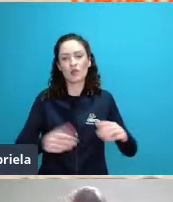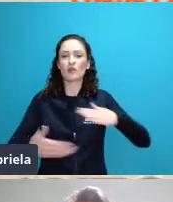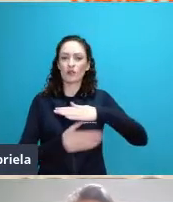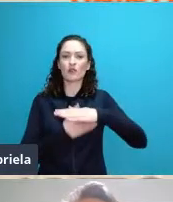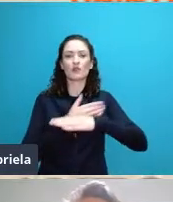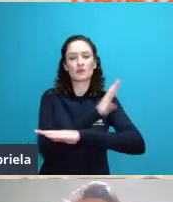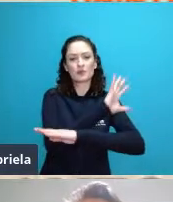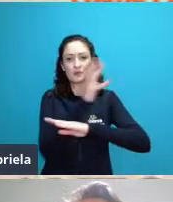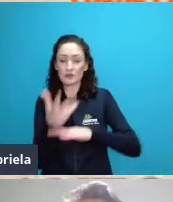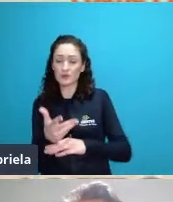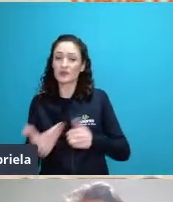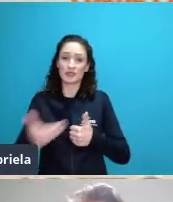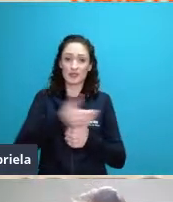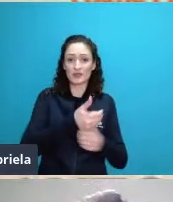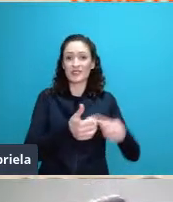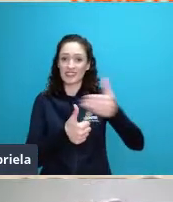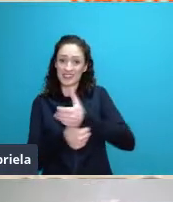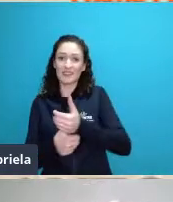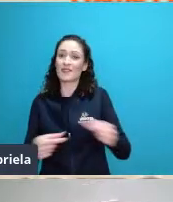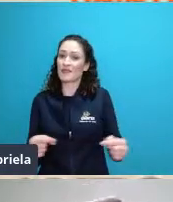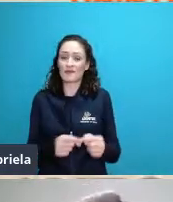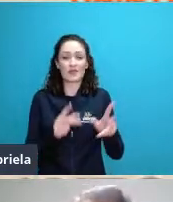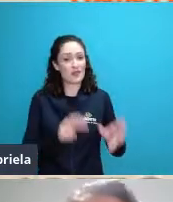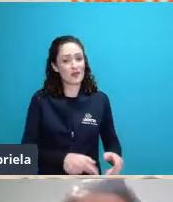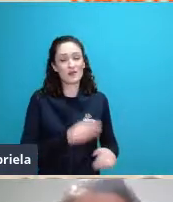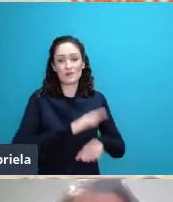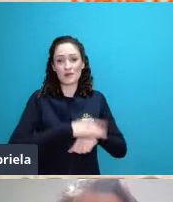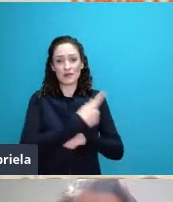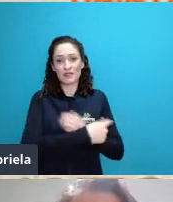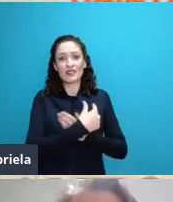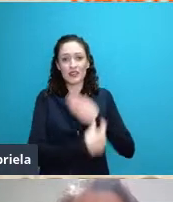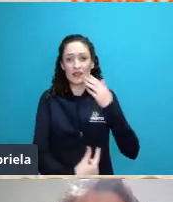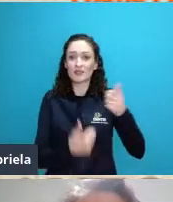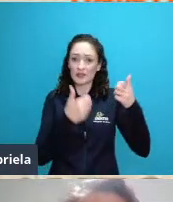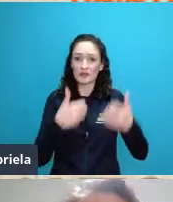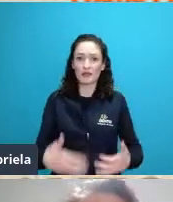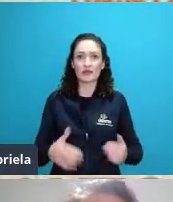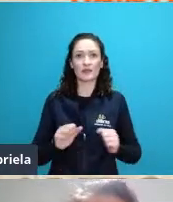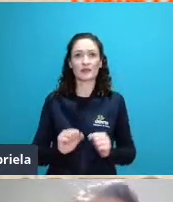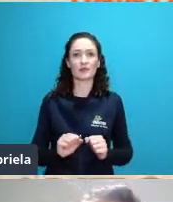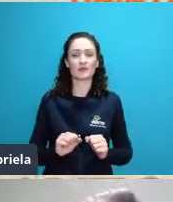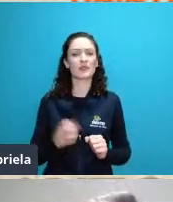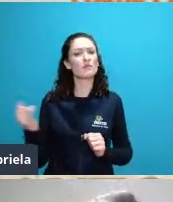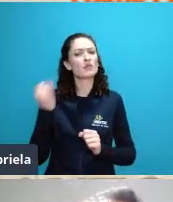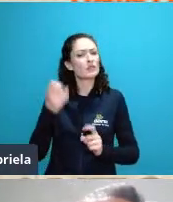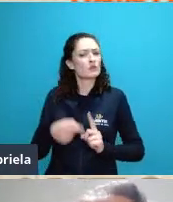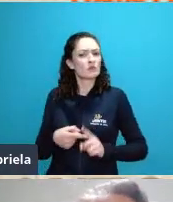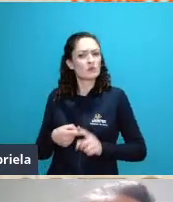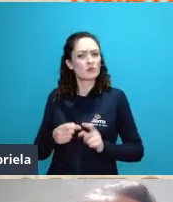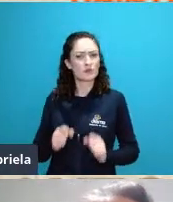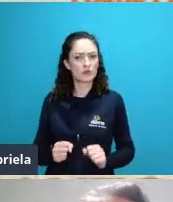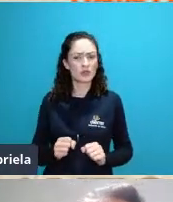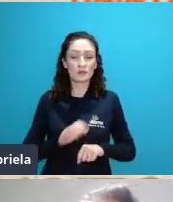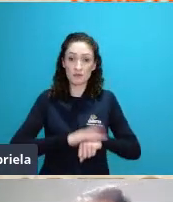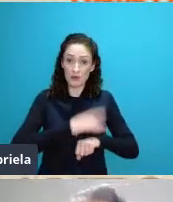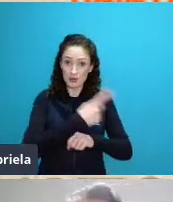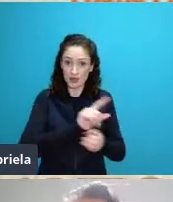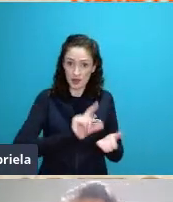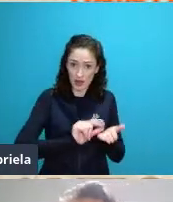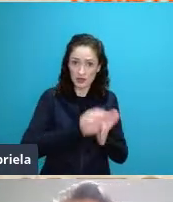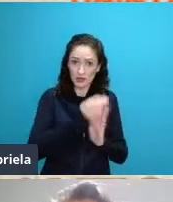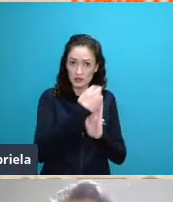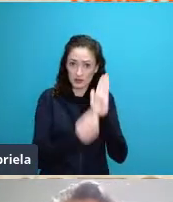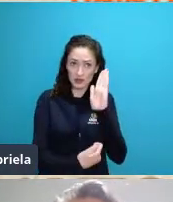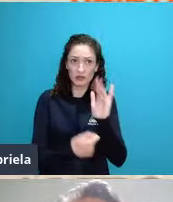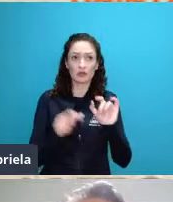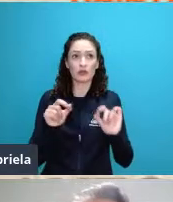importância por quê? no próximo slide por favor de acordo com ele nesse artigo o que a natureza